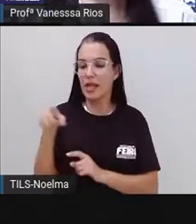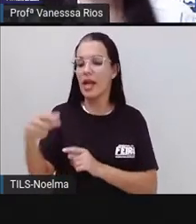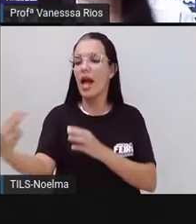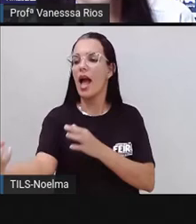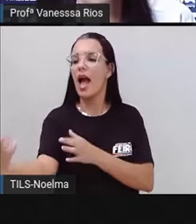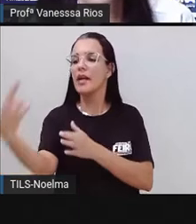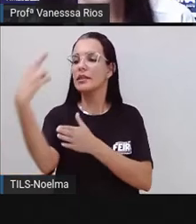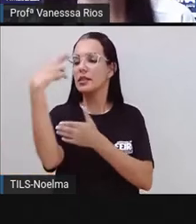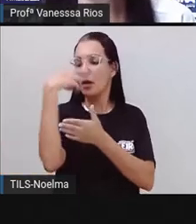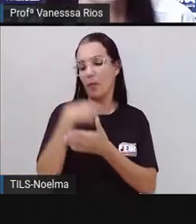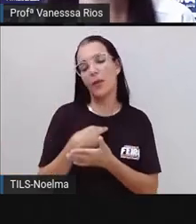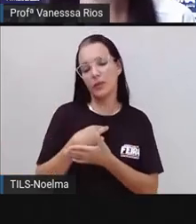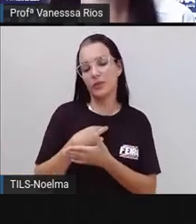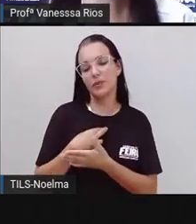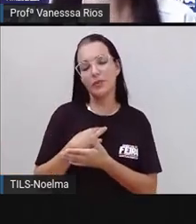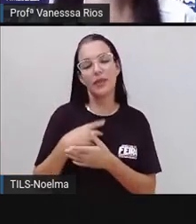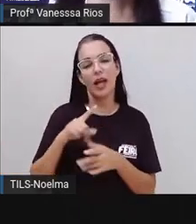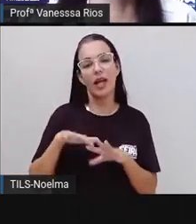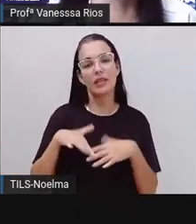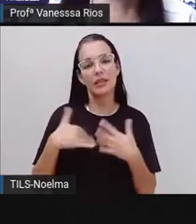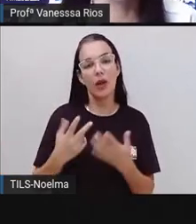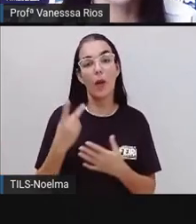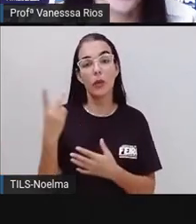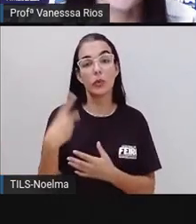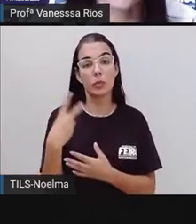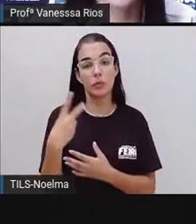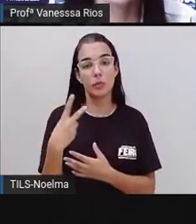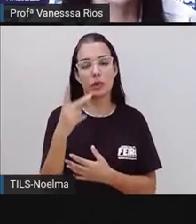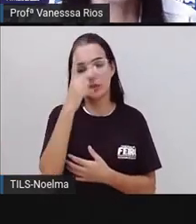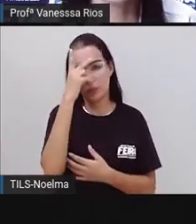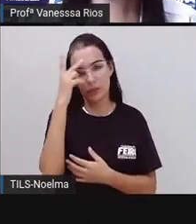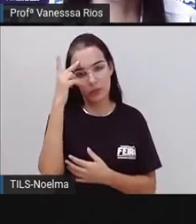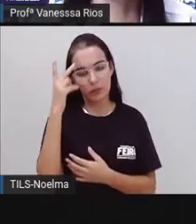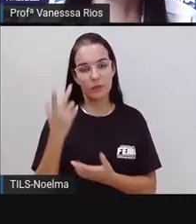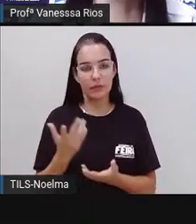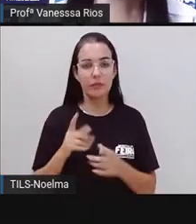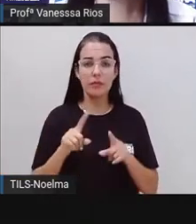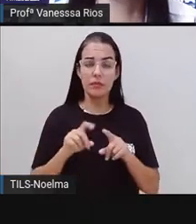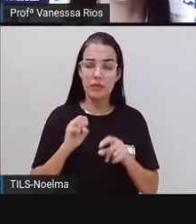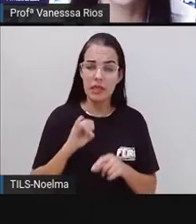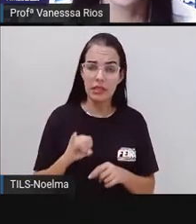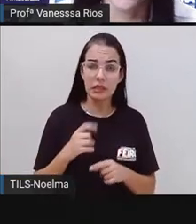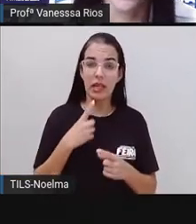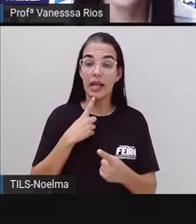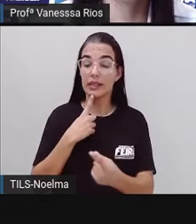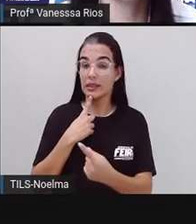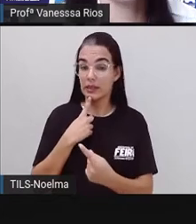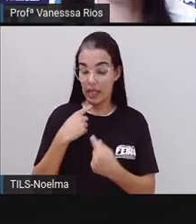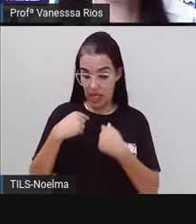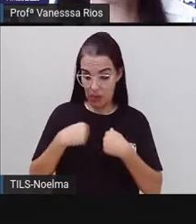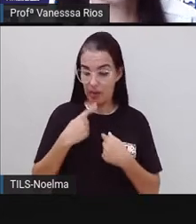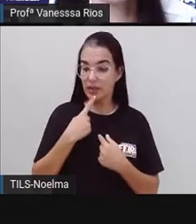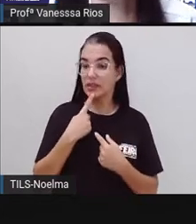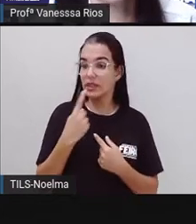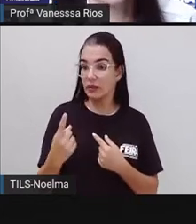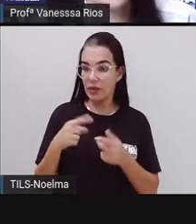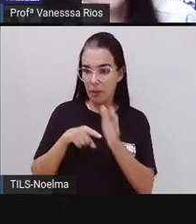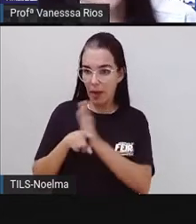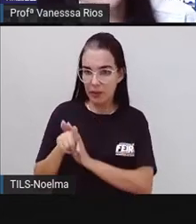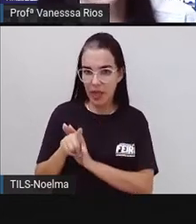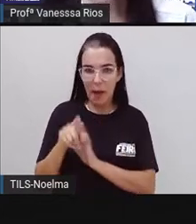pessoa que responde, que é o entrevistado. E para ser um entrevistador, não precisa